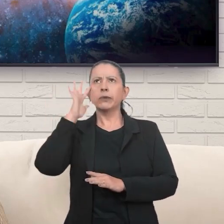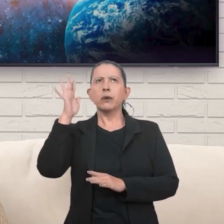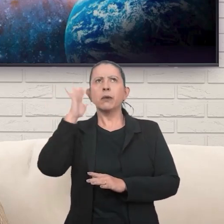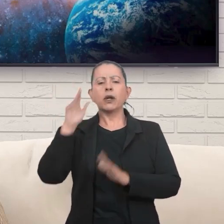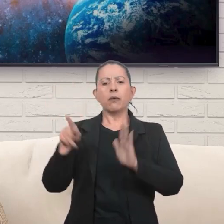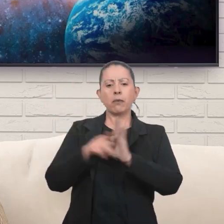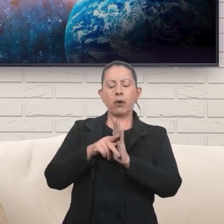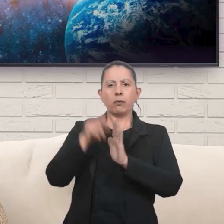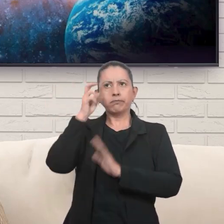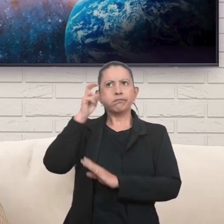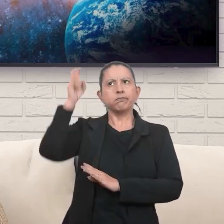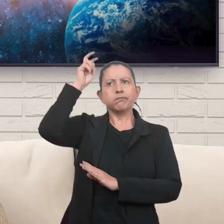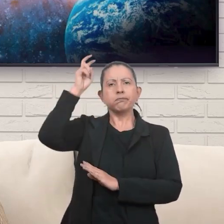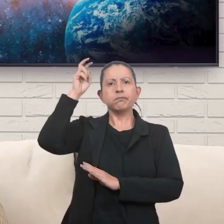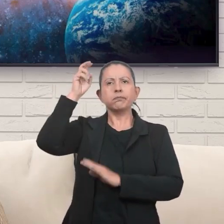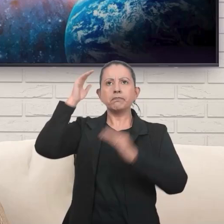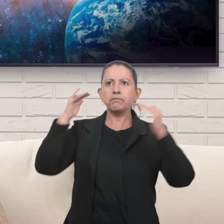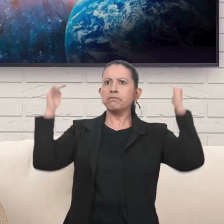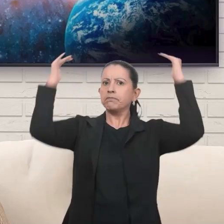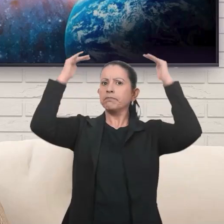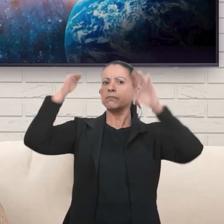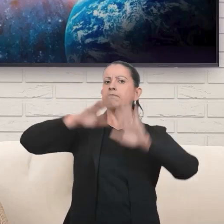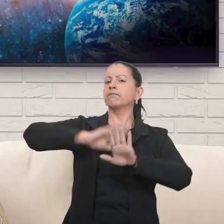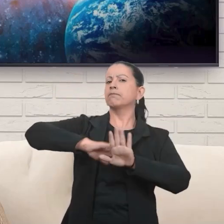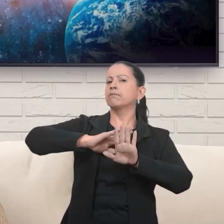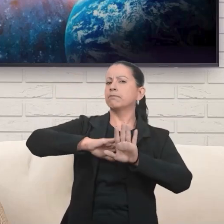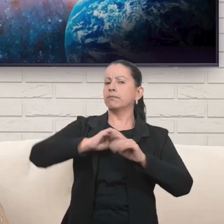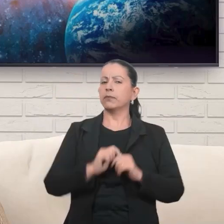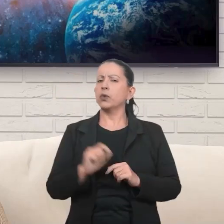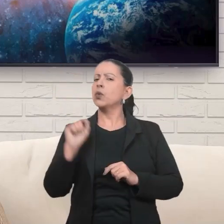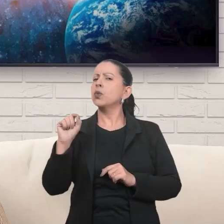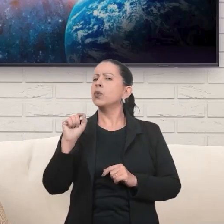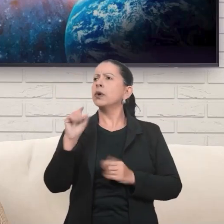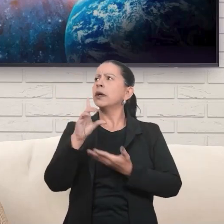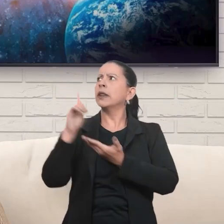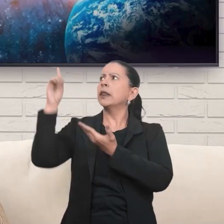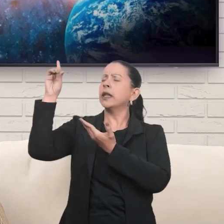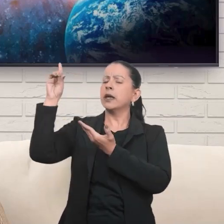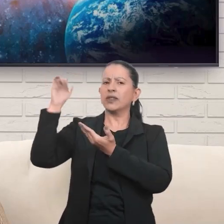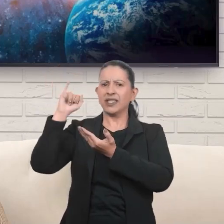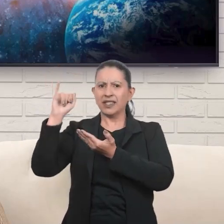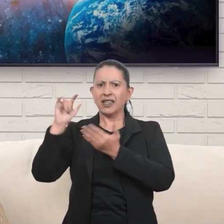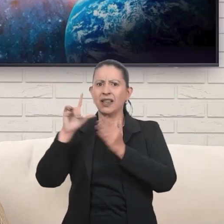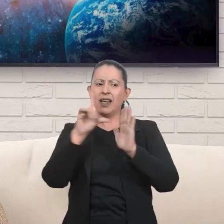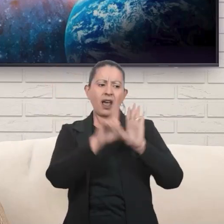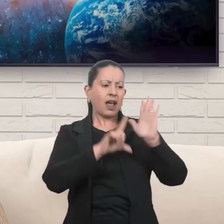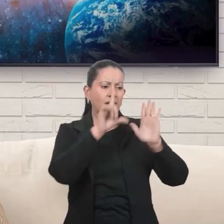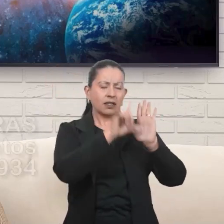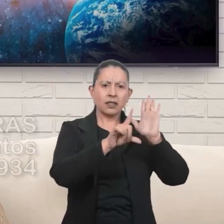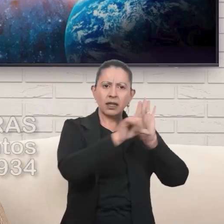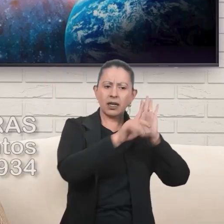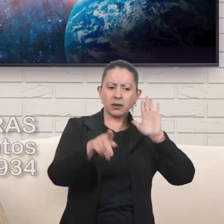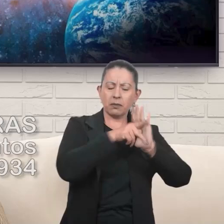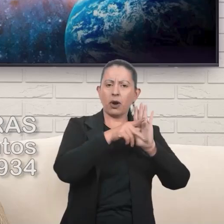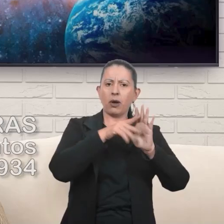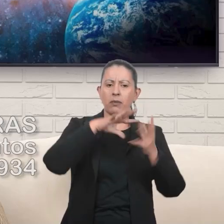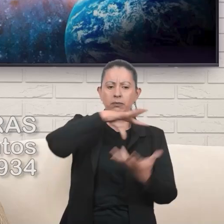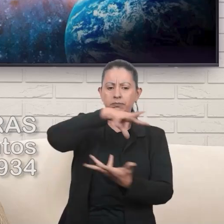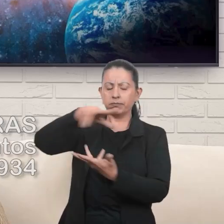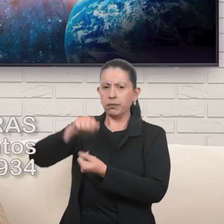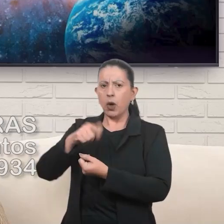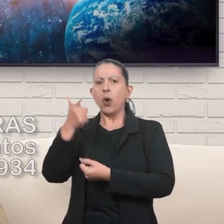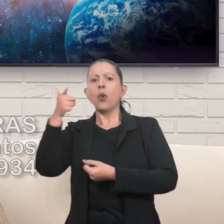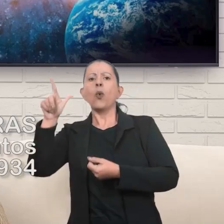inteligência suprema por trás de tudo? O que seria Deus se as leis que regem o universo